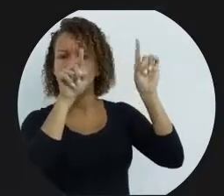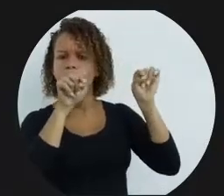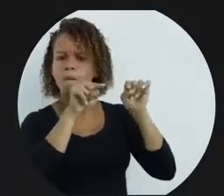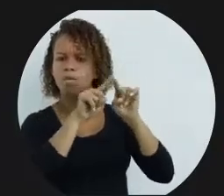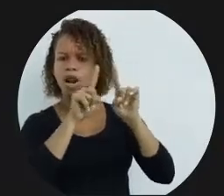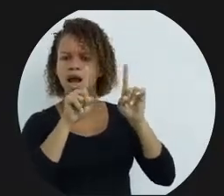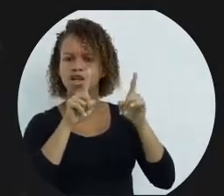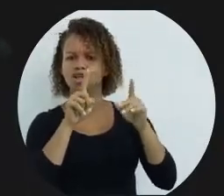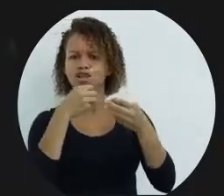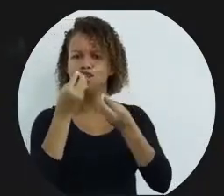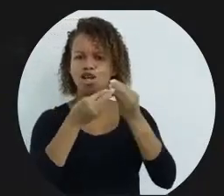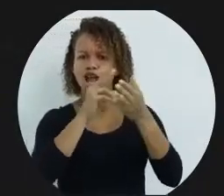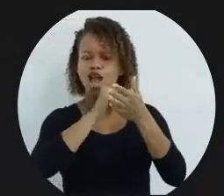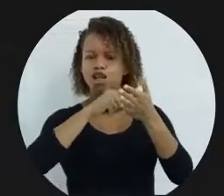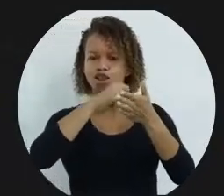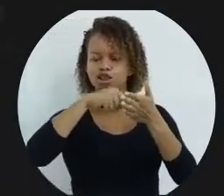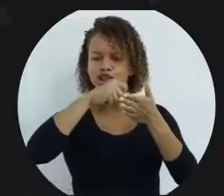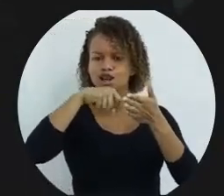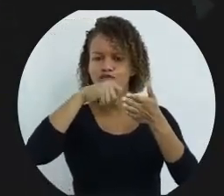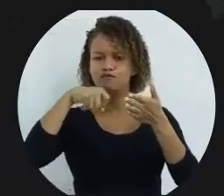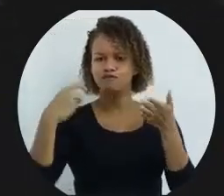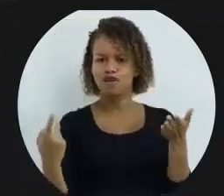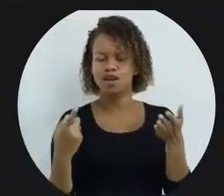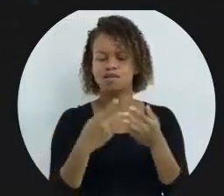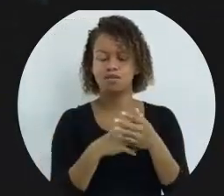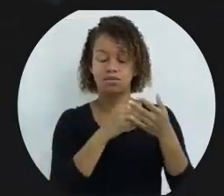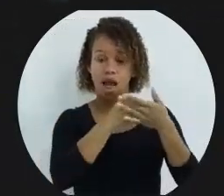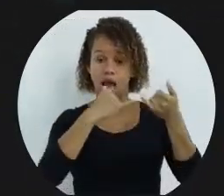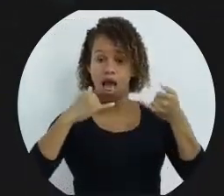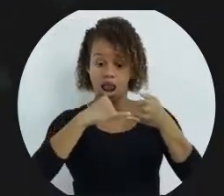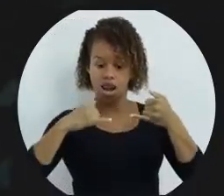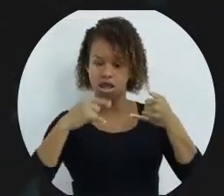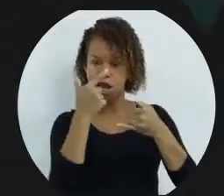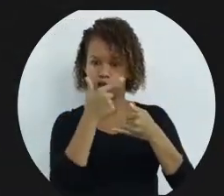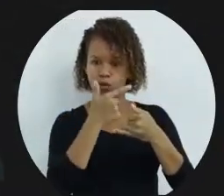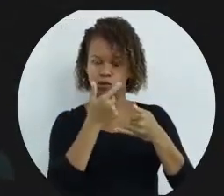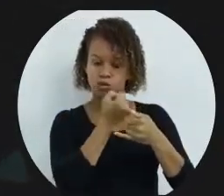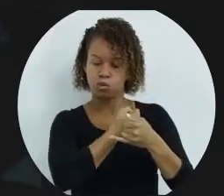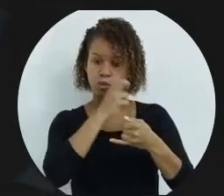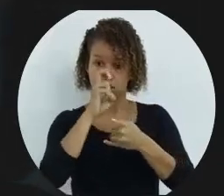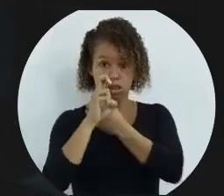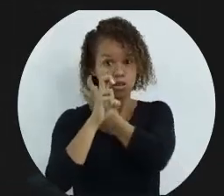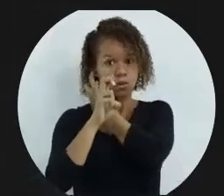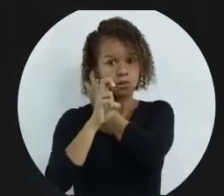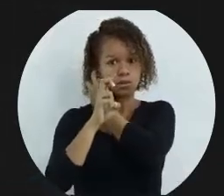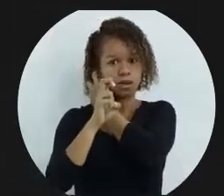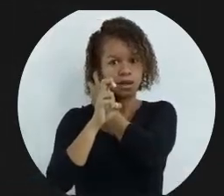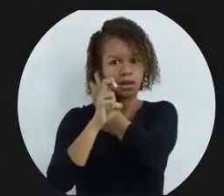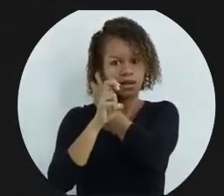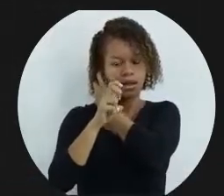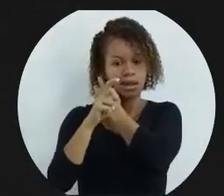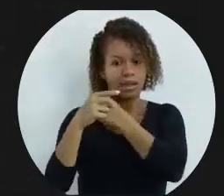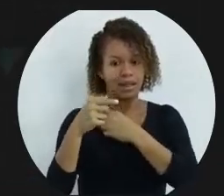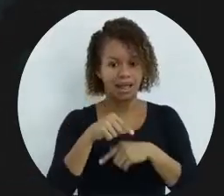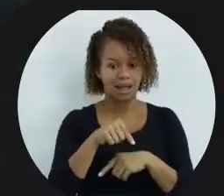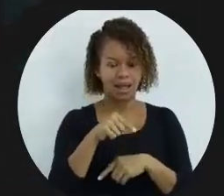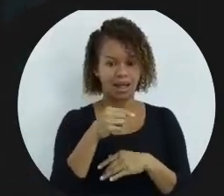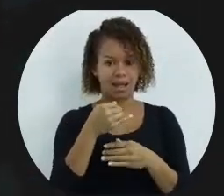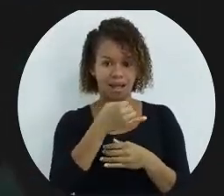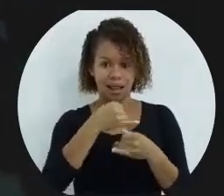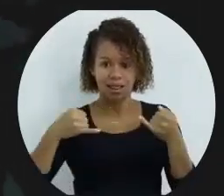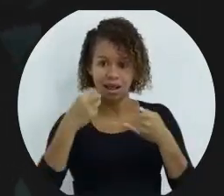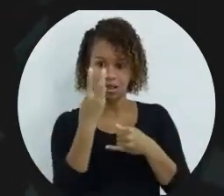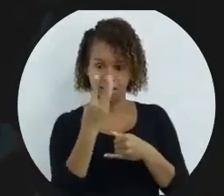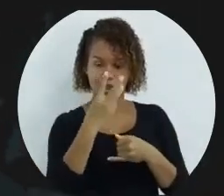escrever esses literais. Na linha 2, a gente tem um número 5, que é um número inteiro. Na linha